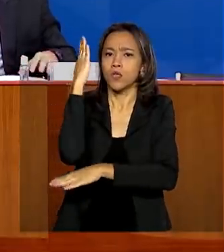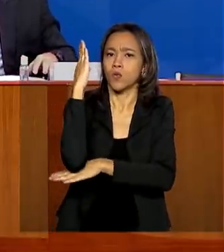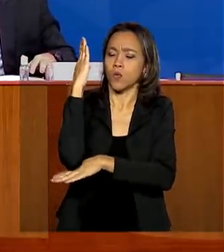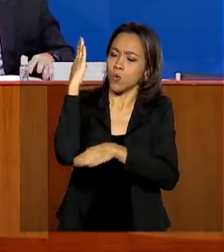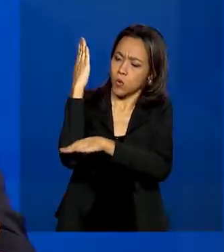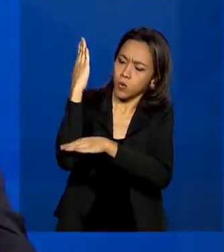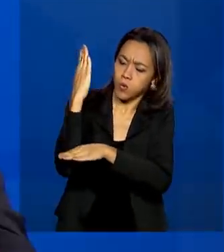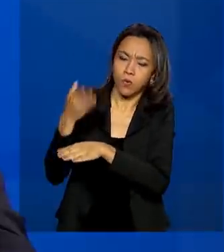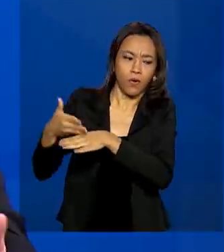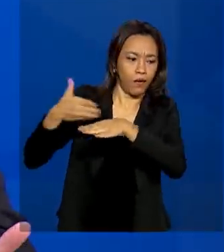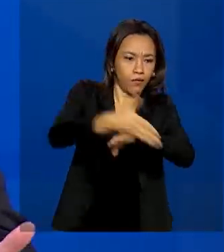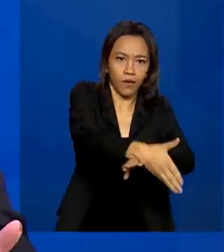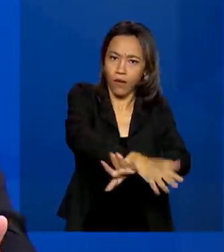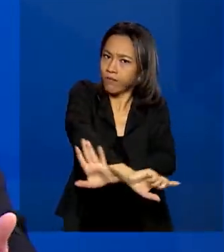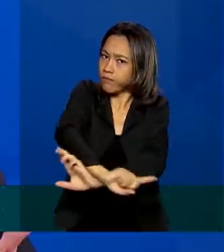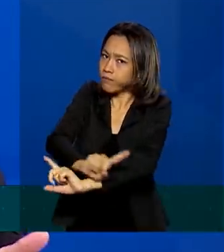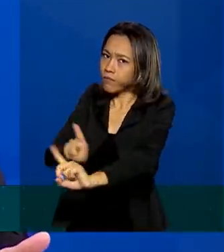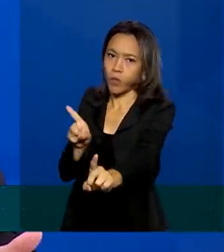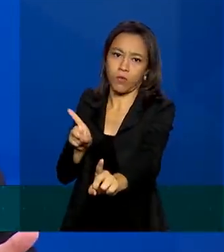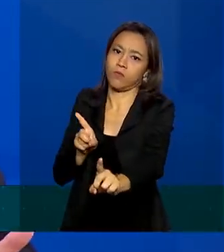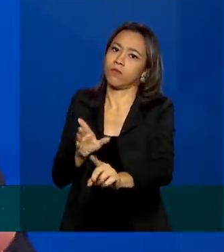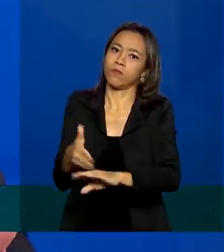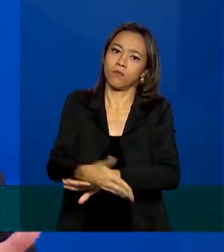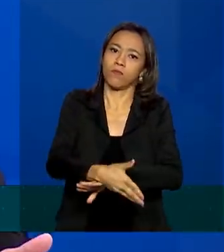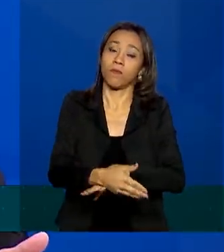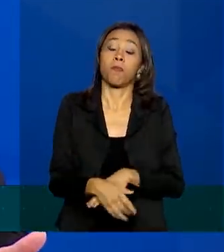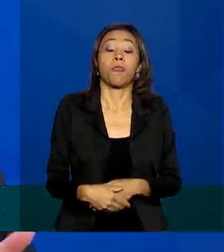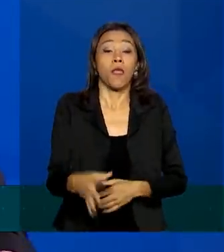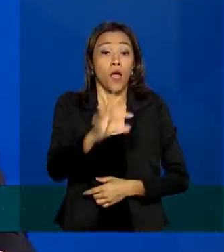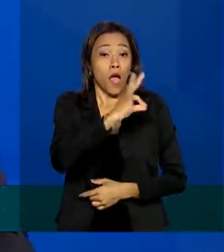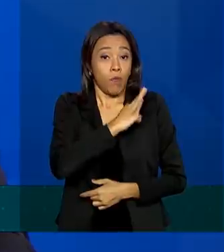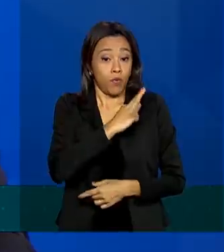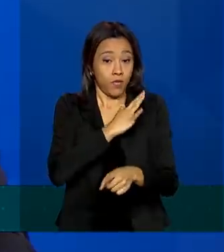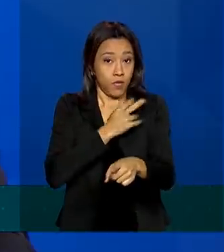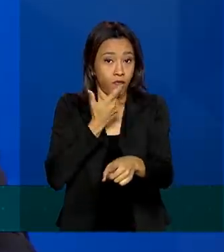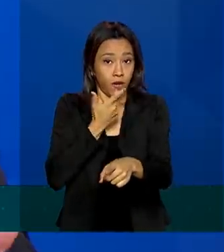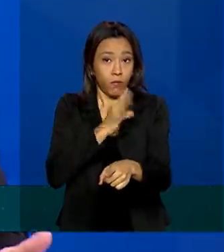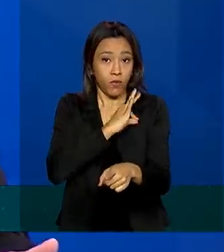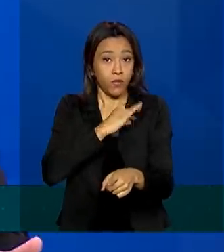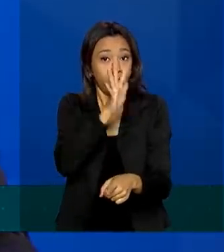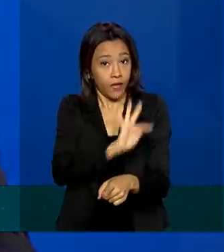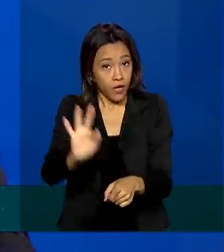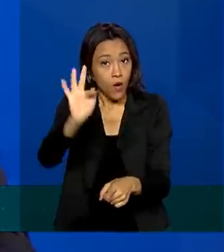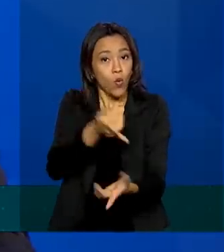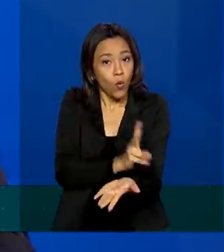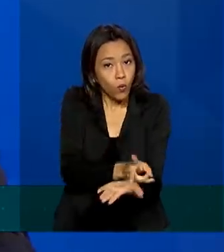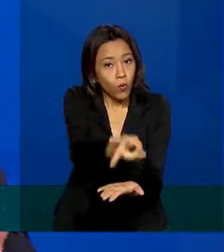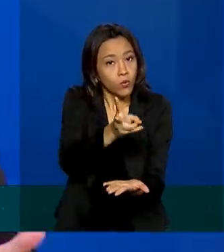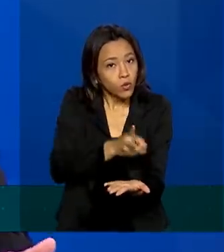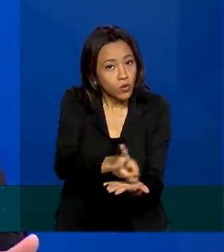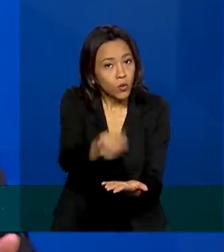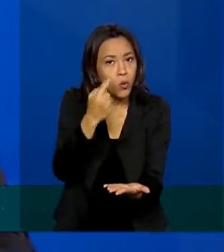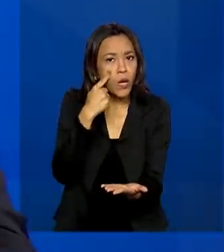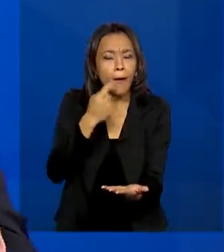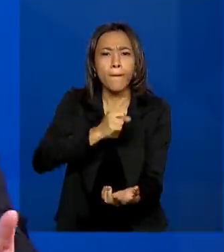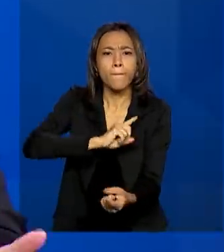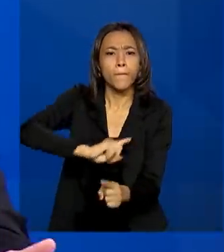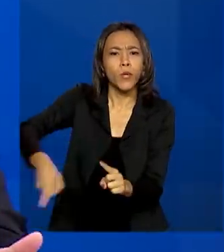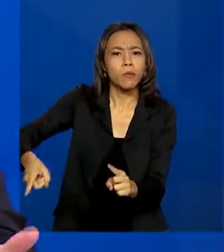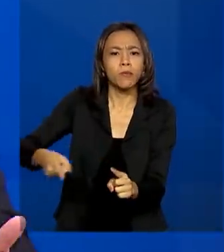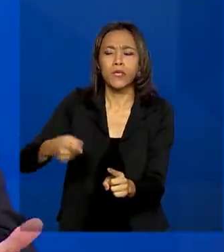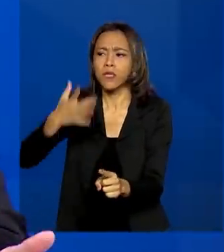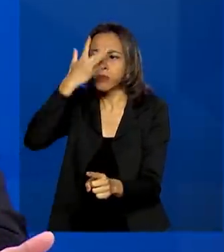ilegais. A Polícia Federal não deixou de fazer operações para coibir garimpo ilegal,